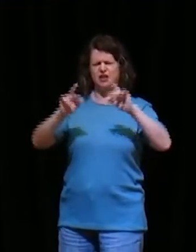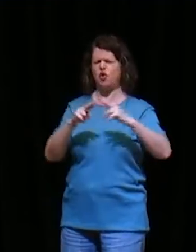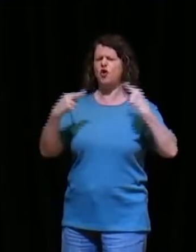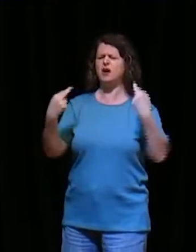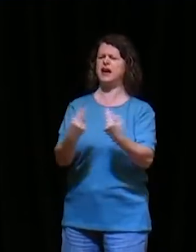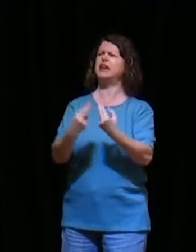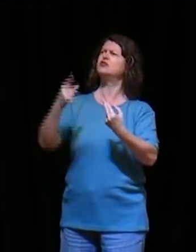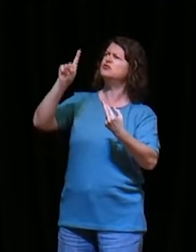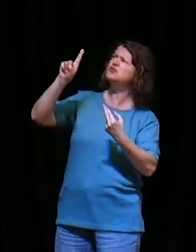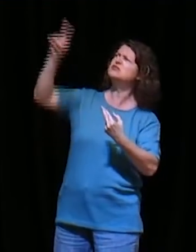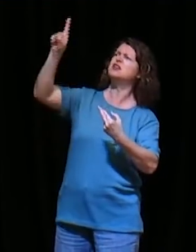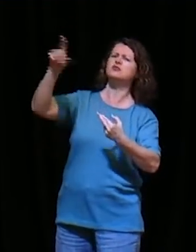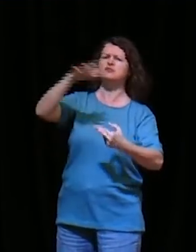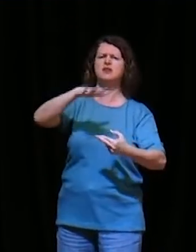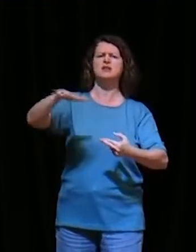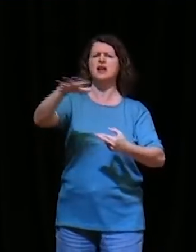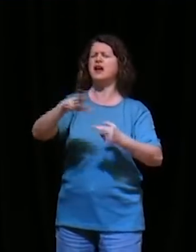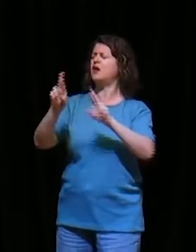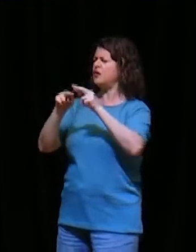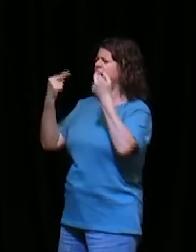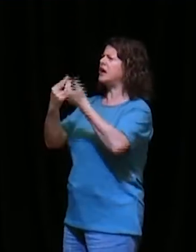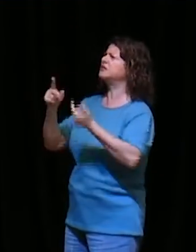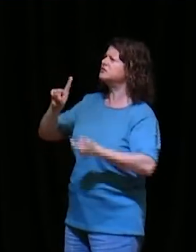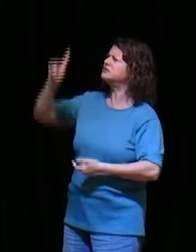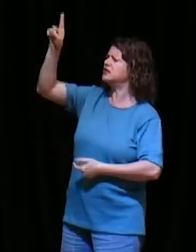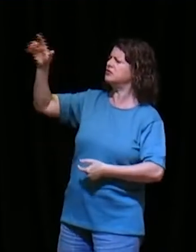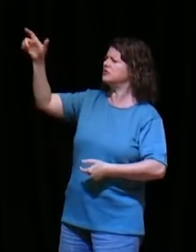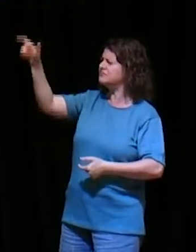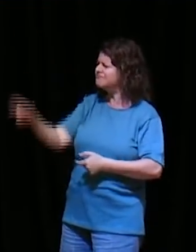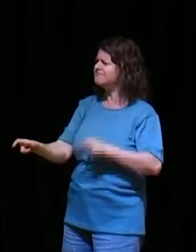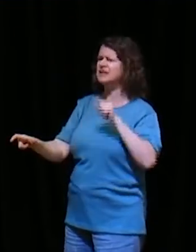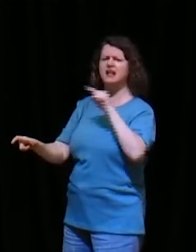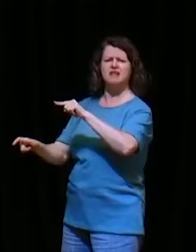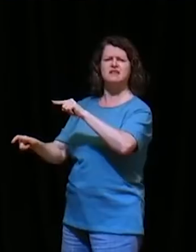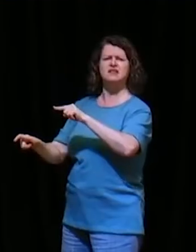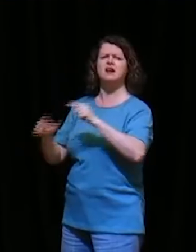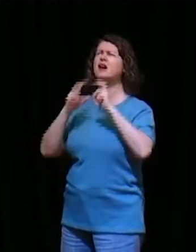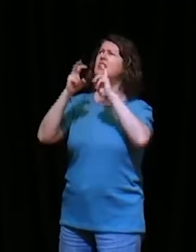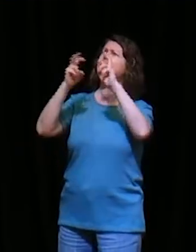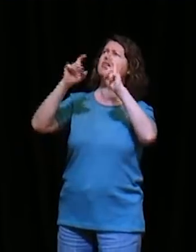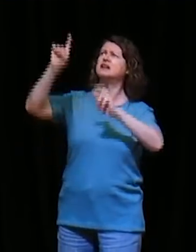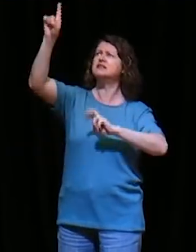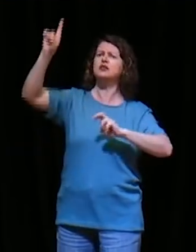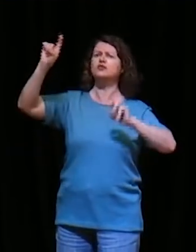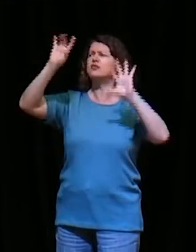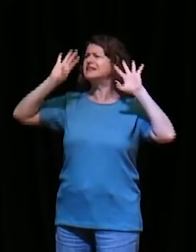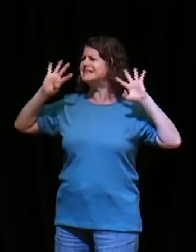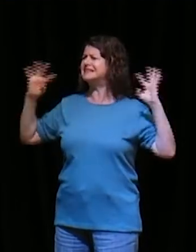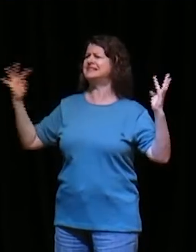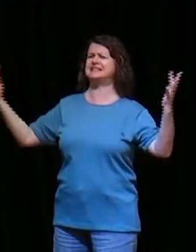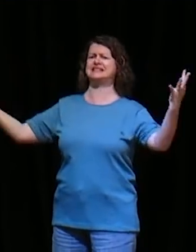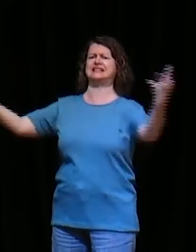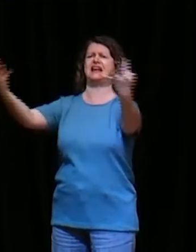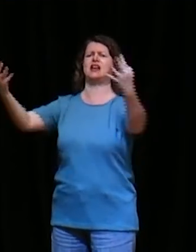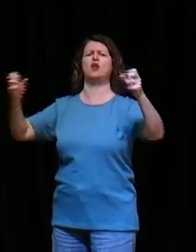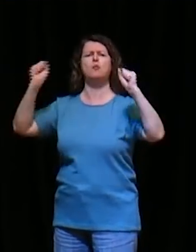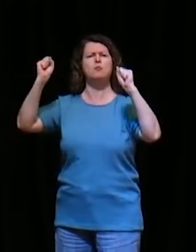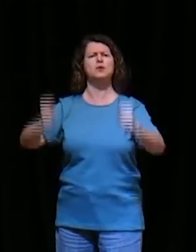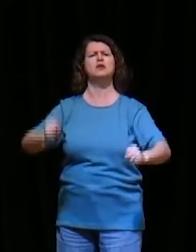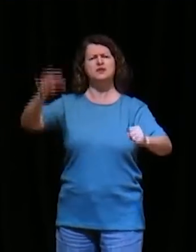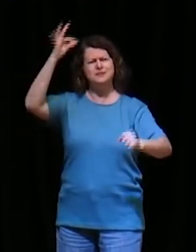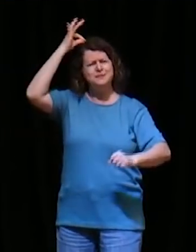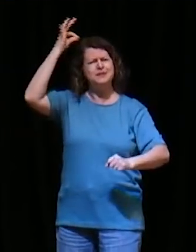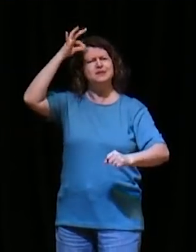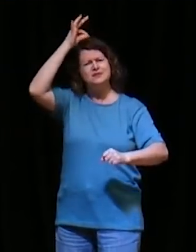eu trago o reino de Deus, sobre aquela vida, eu clamo, para que Deus, cerque aquele ambiente, aquela pessoa, com o poder, do Espírito Santo, eu